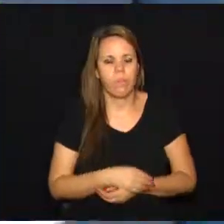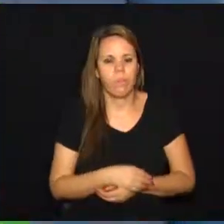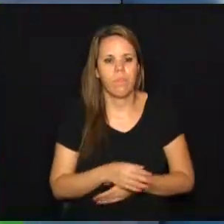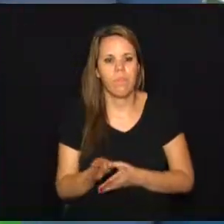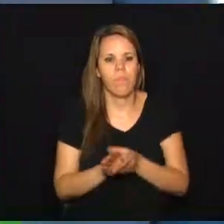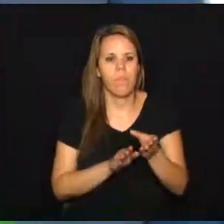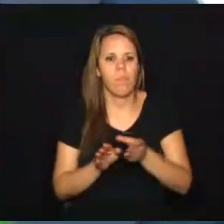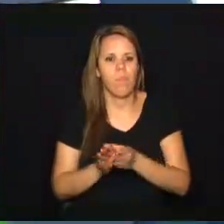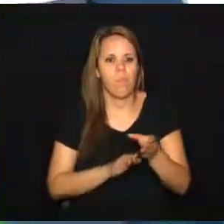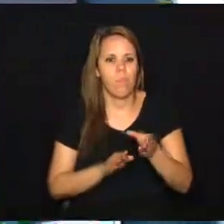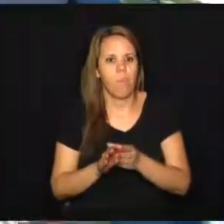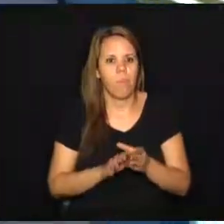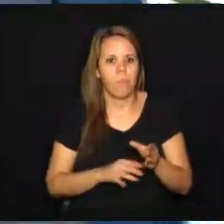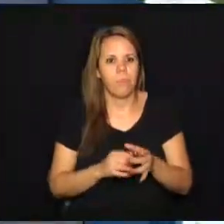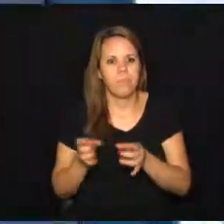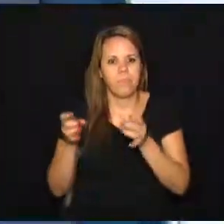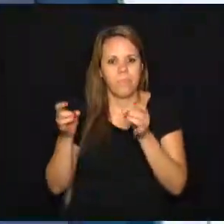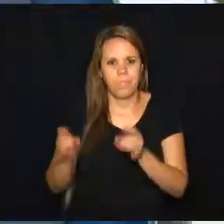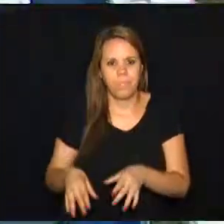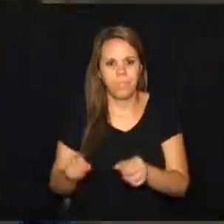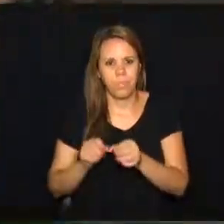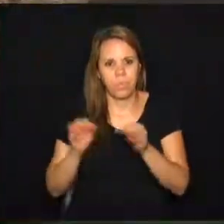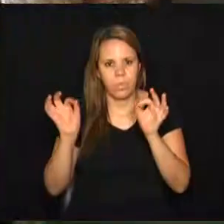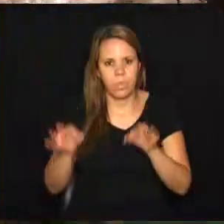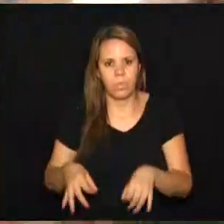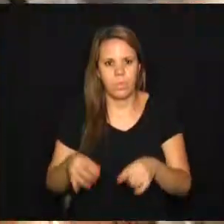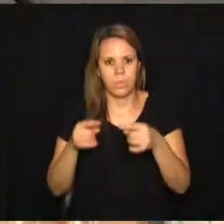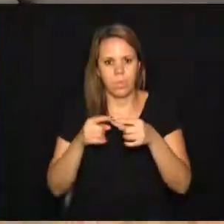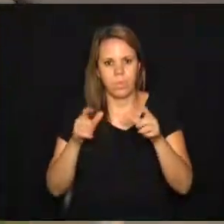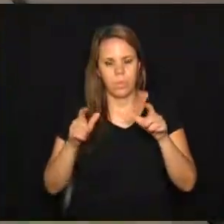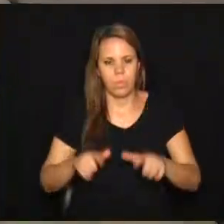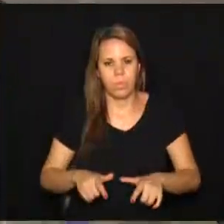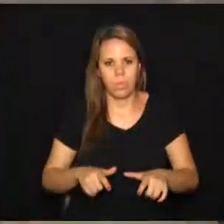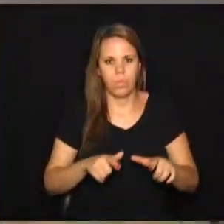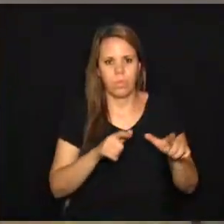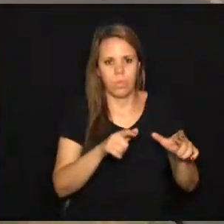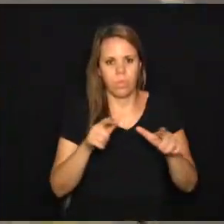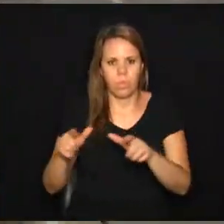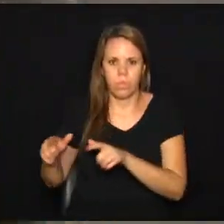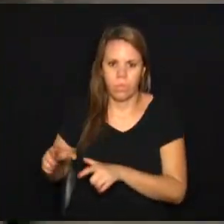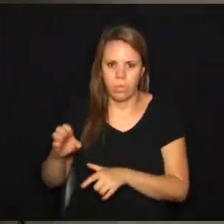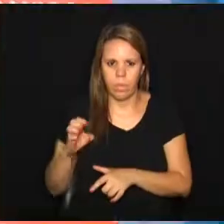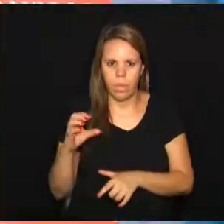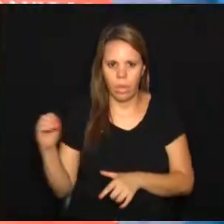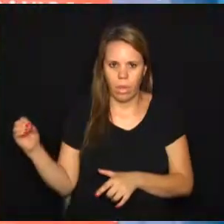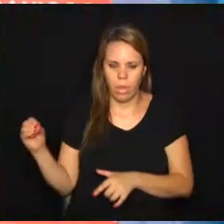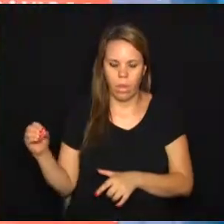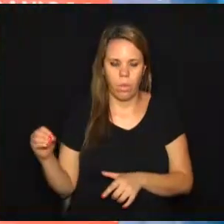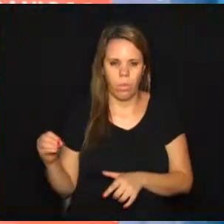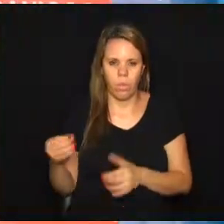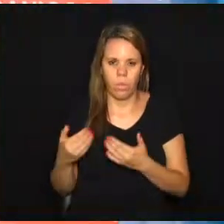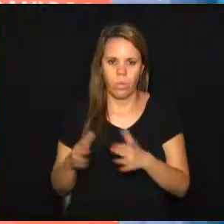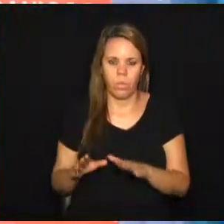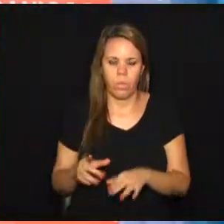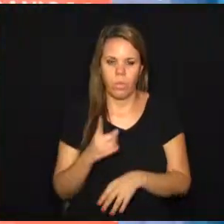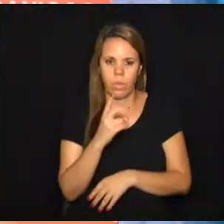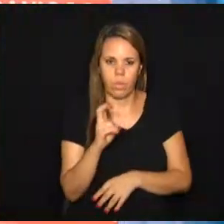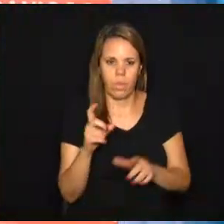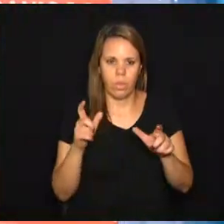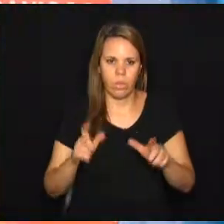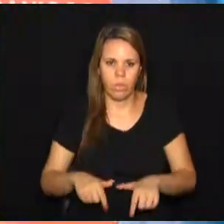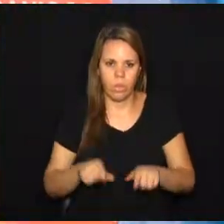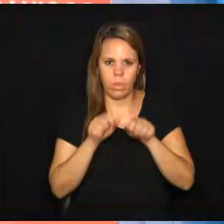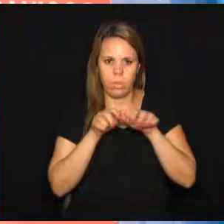orientação é para que o descarte seja feito de forma correta nos ecopontos disponíveis na cidade. São 15 ecopontos